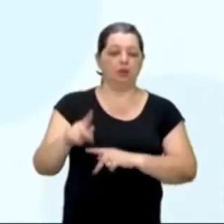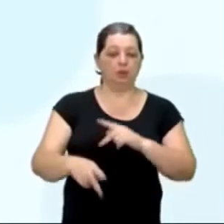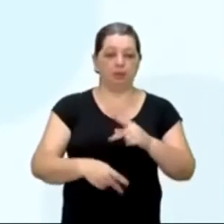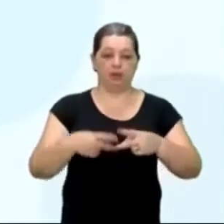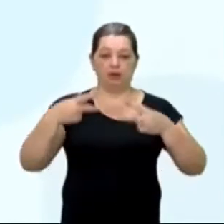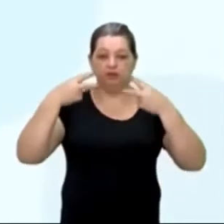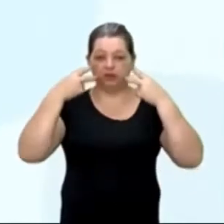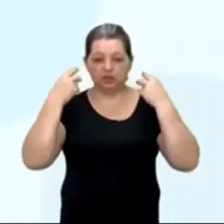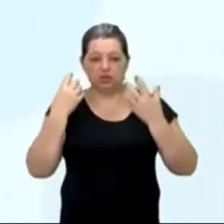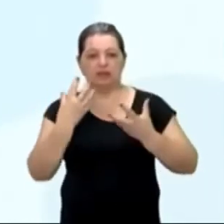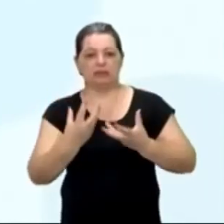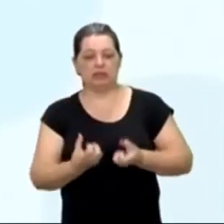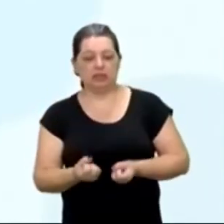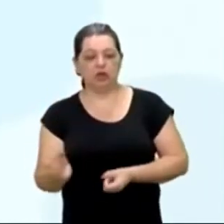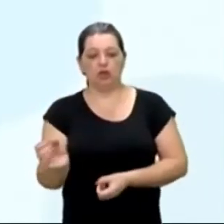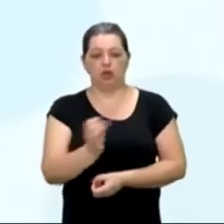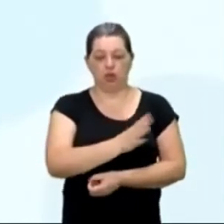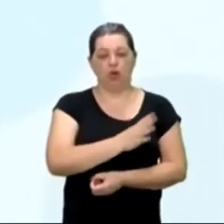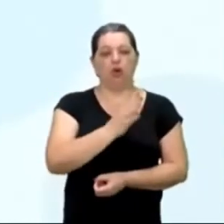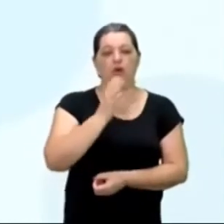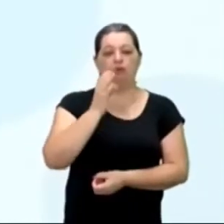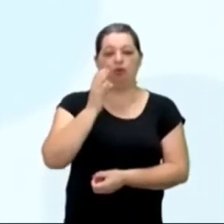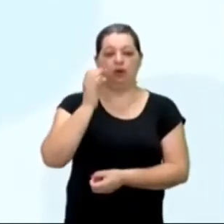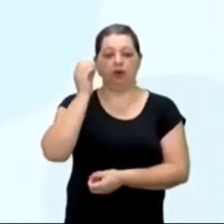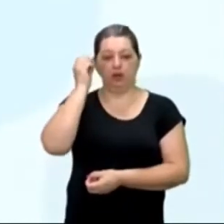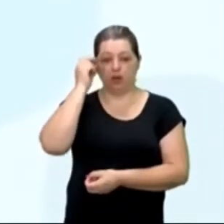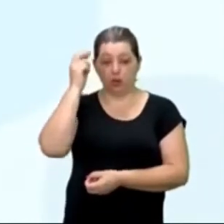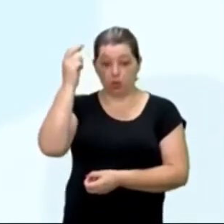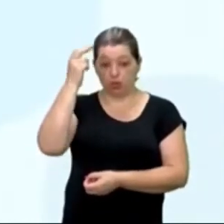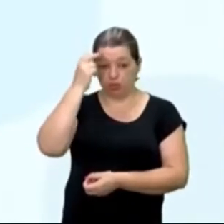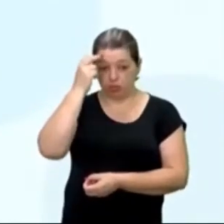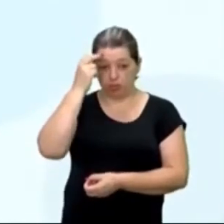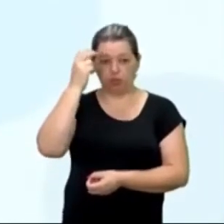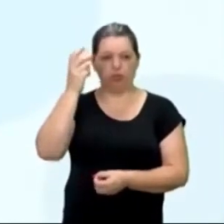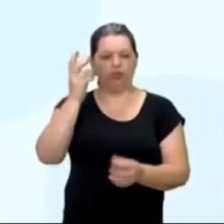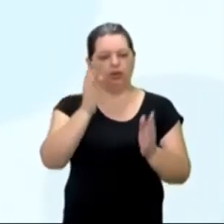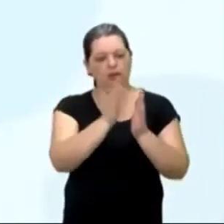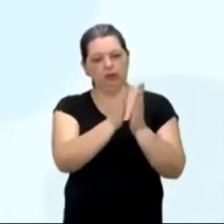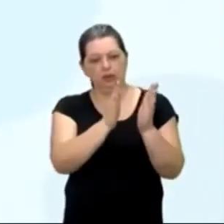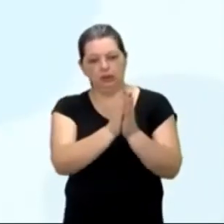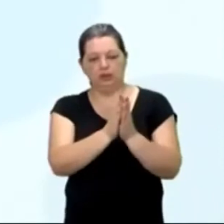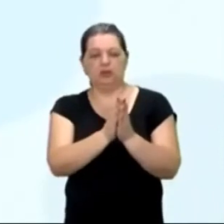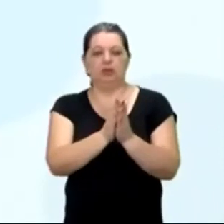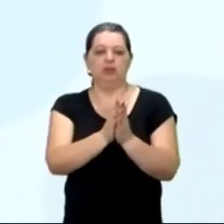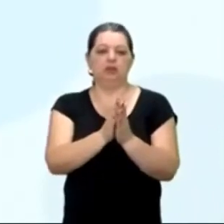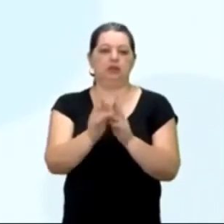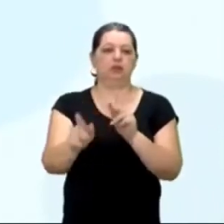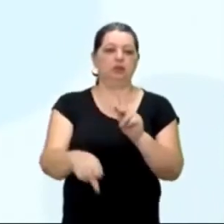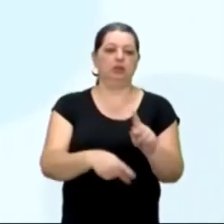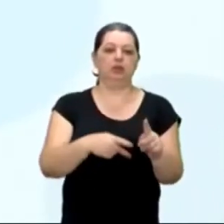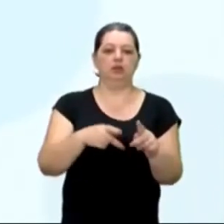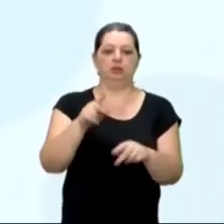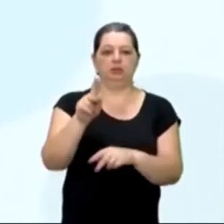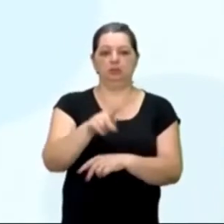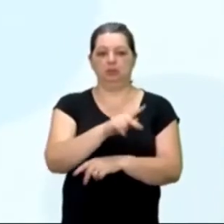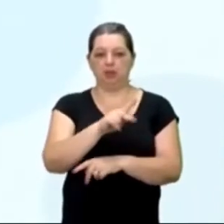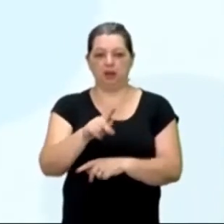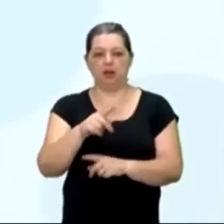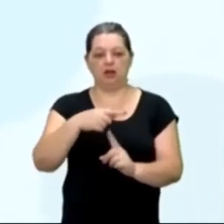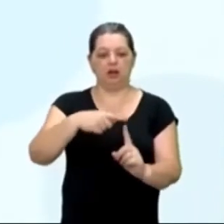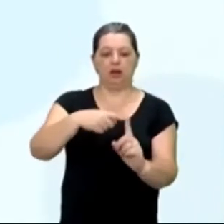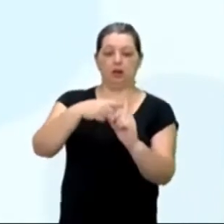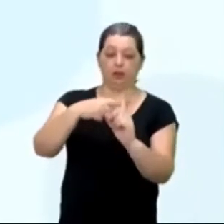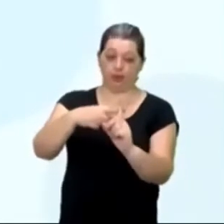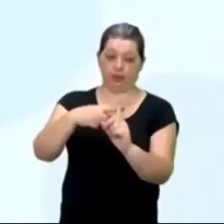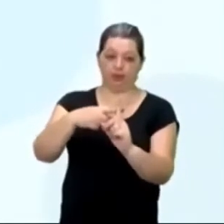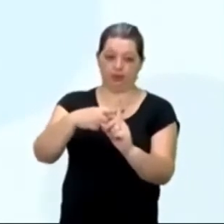bacaninha, nova cultura, os frades orando, rezando, a cruz, ou seja, os portugueses